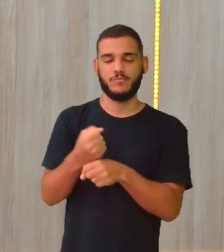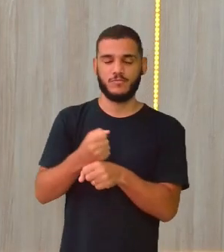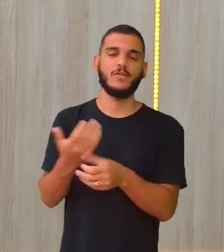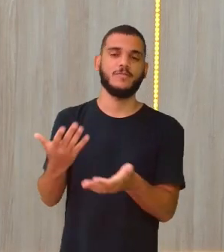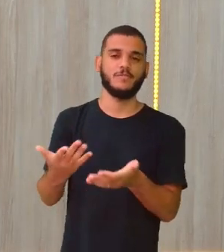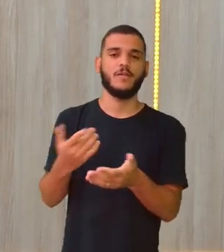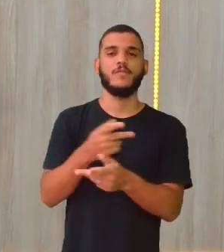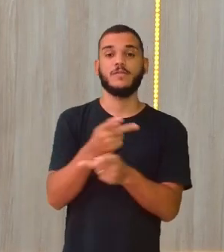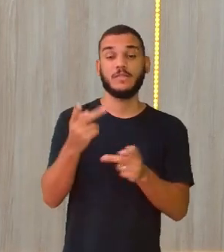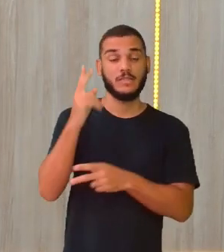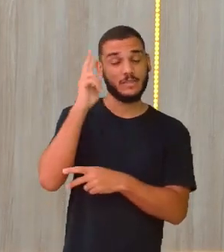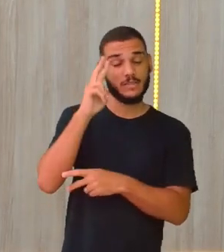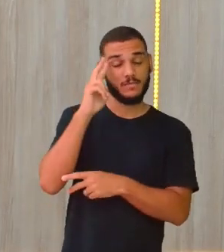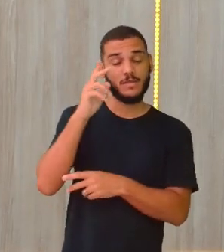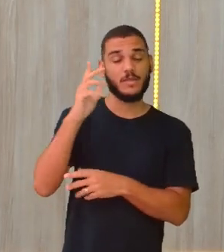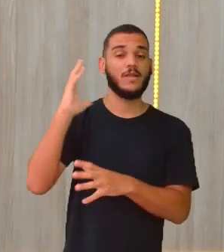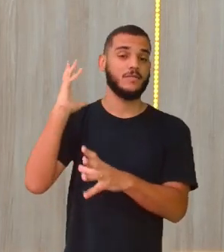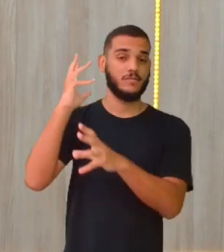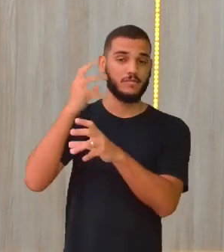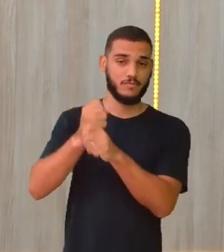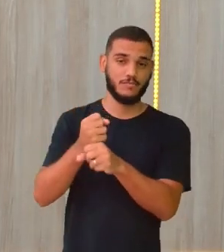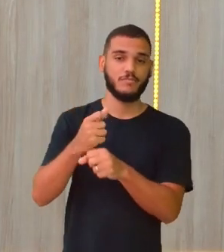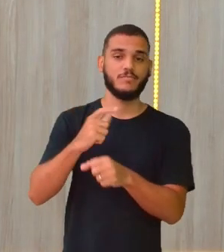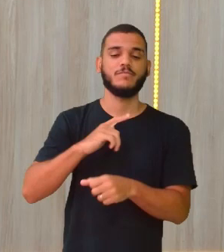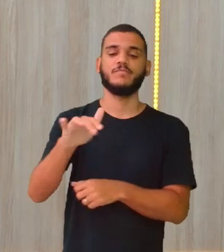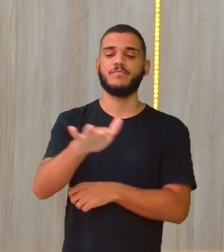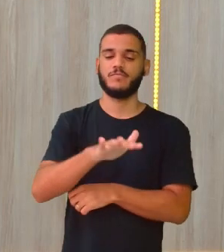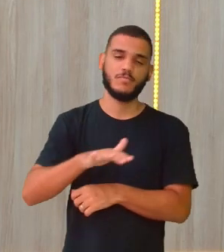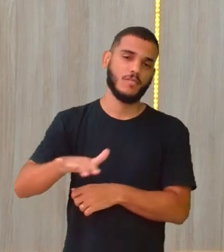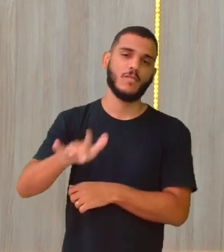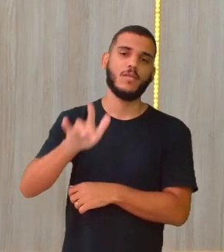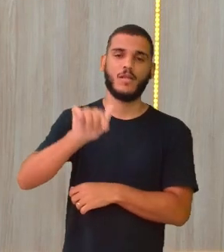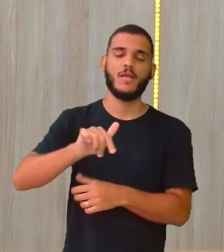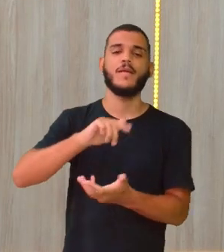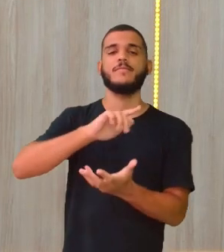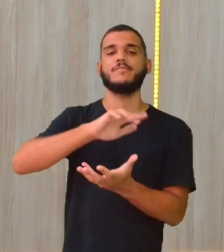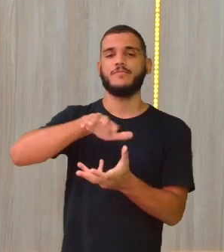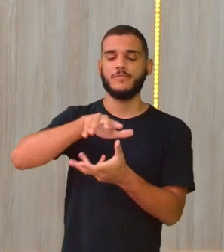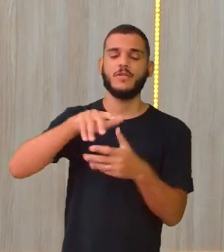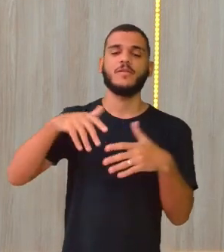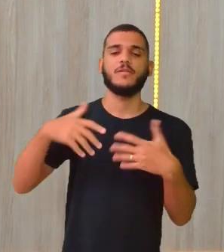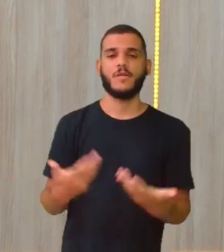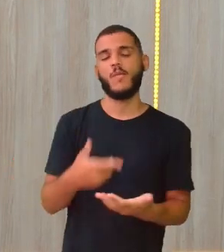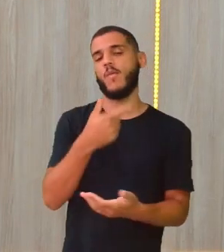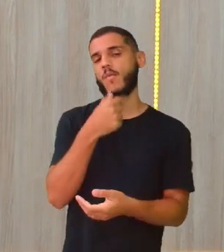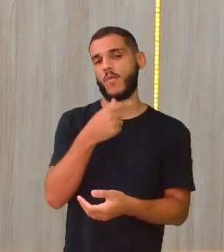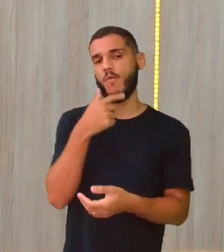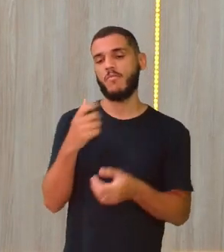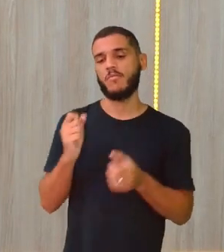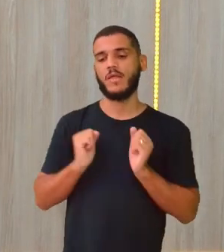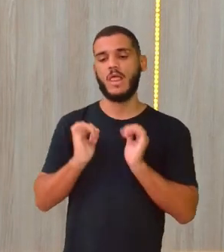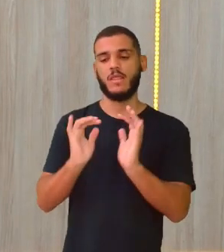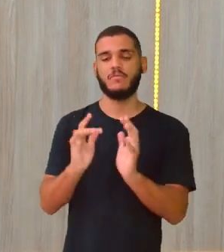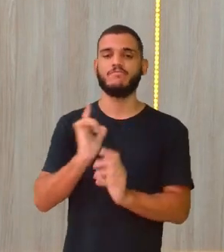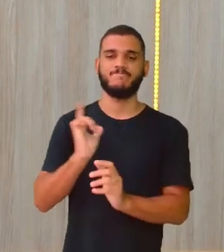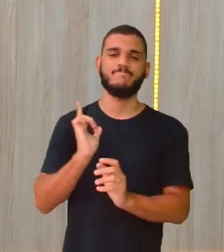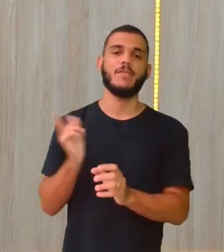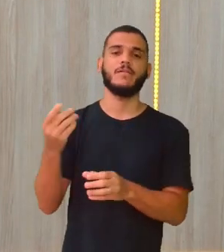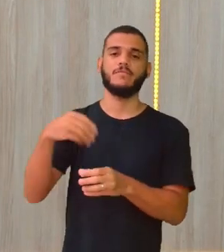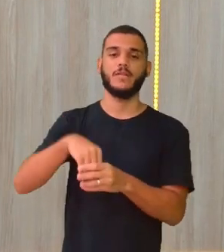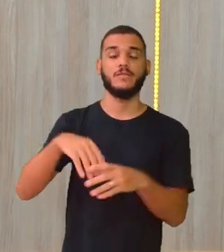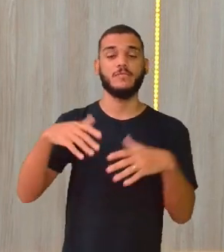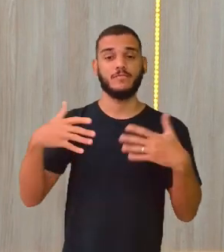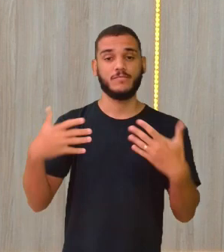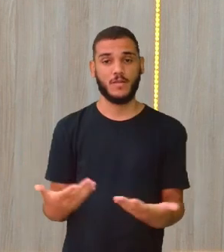relembradas. Nós temos o espaço, que é o espaço geográfico, em que o ser humano está inserido